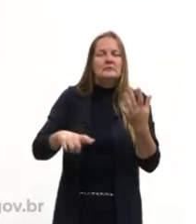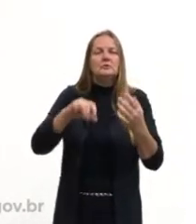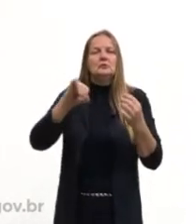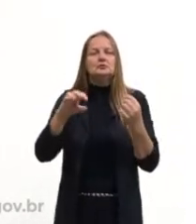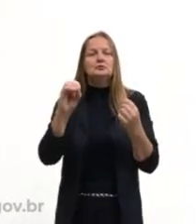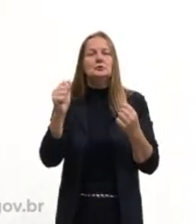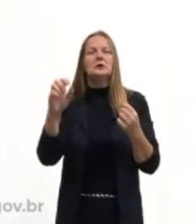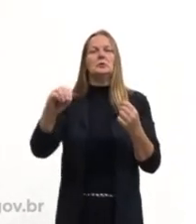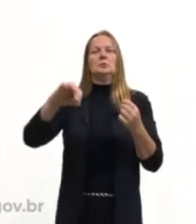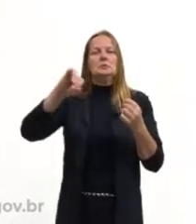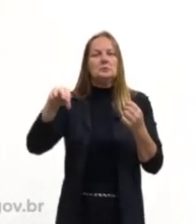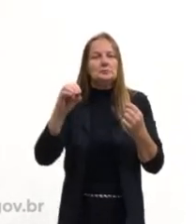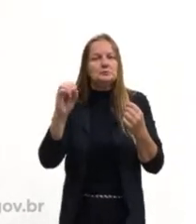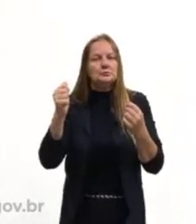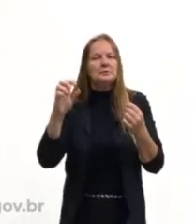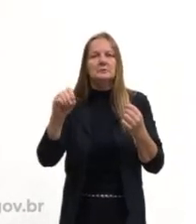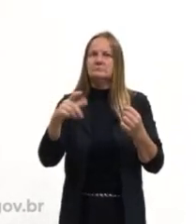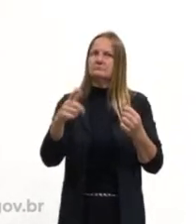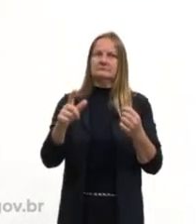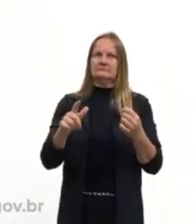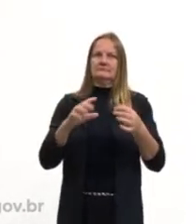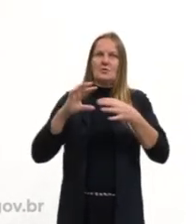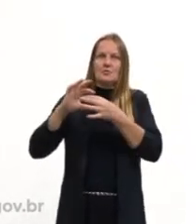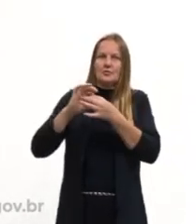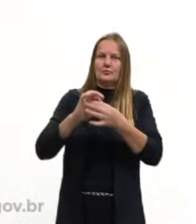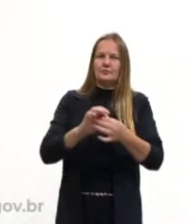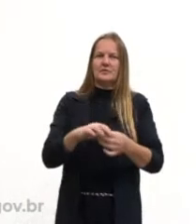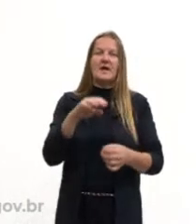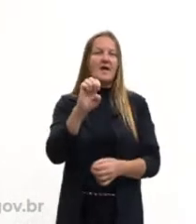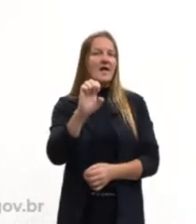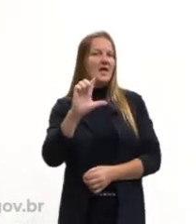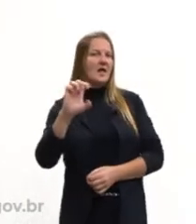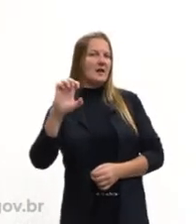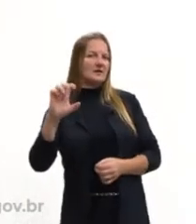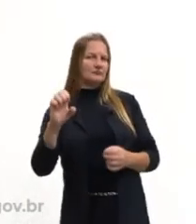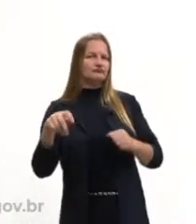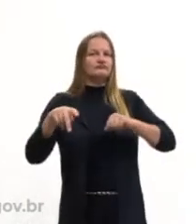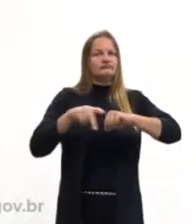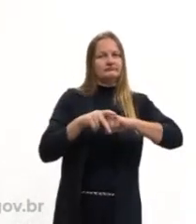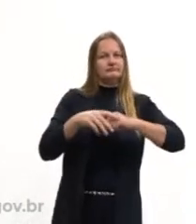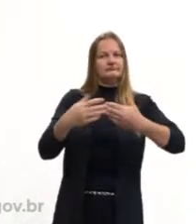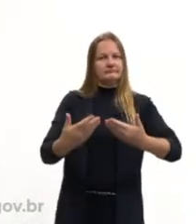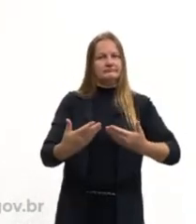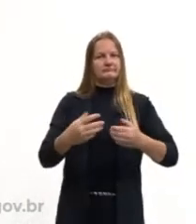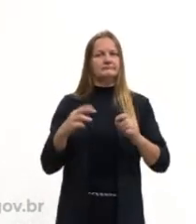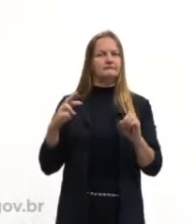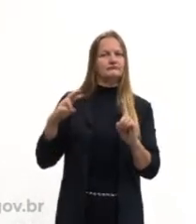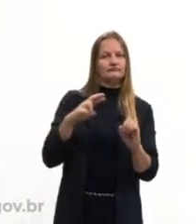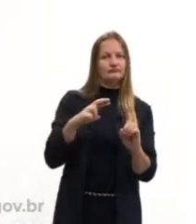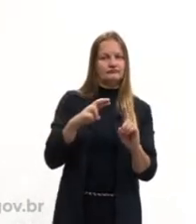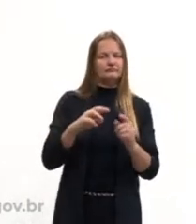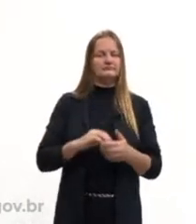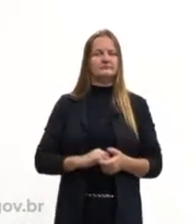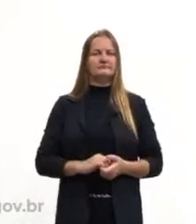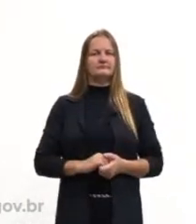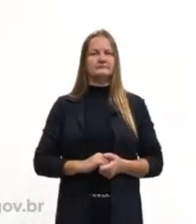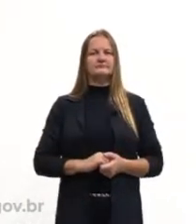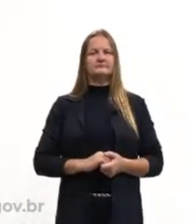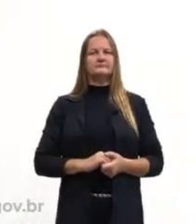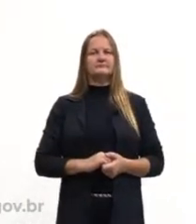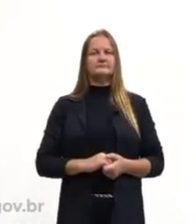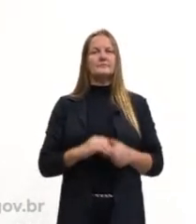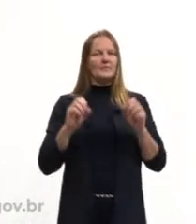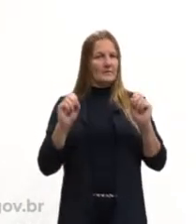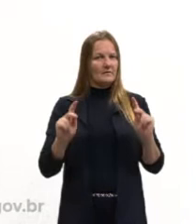vezes o nome daqueles personagens, eu uso então as referências de pronomes, referência pronominal, certo?